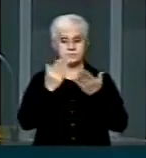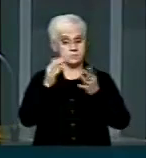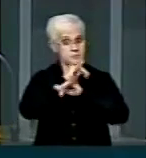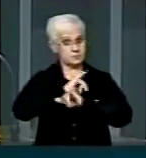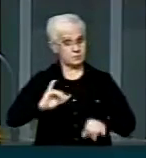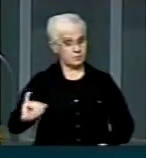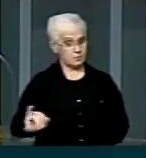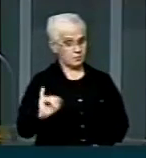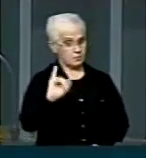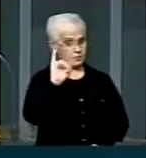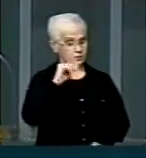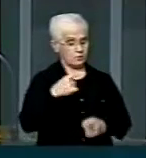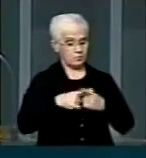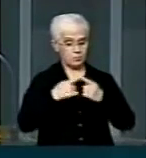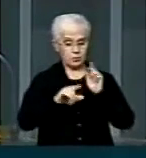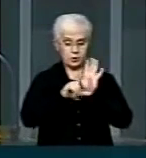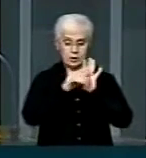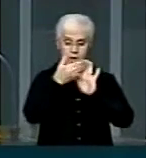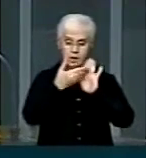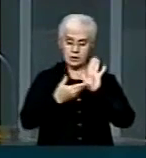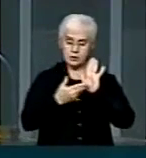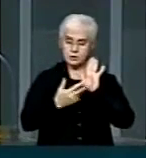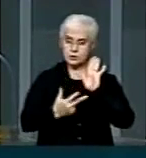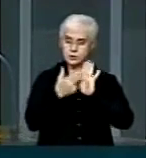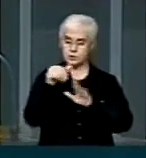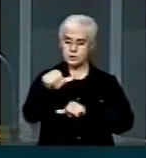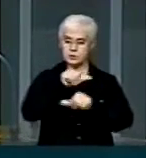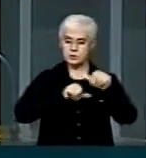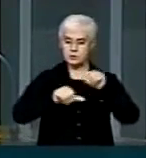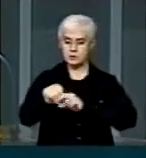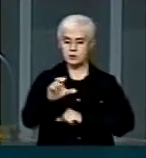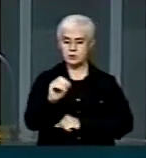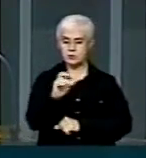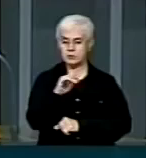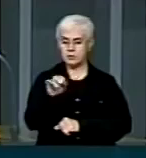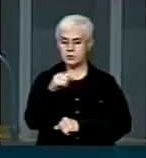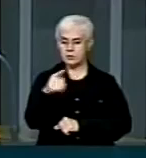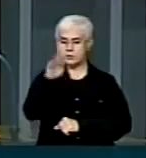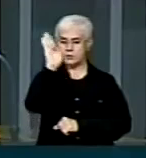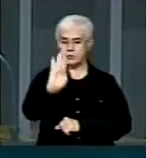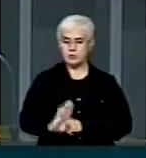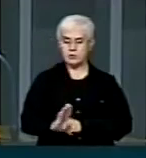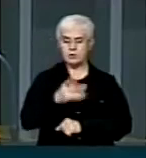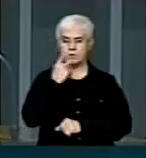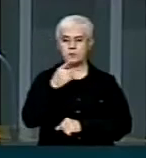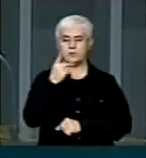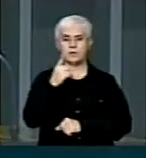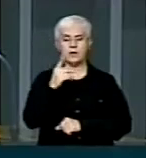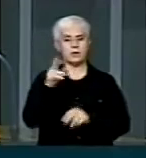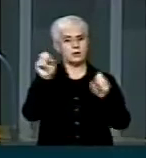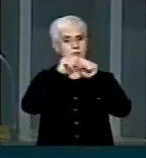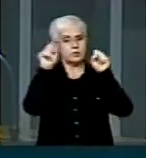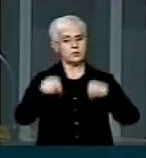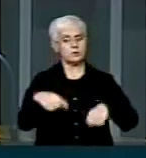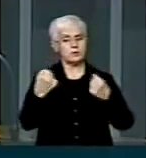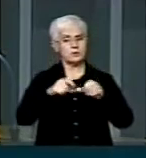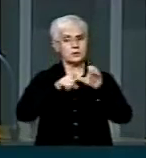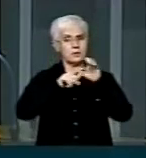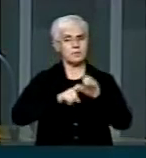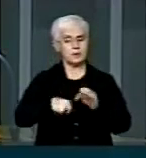relevante, pois a legislação sobre o transplante no Brasil estabelece que o sistema que depende da